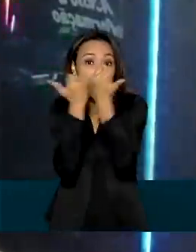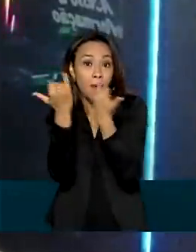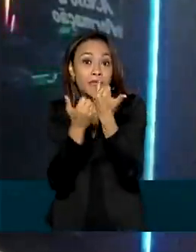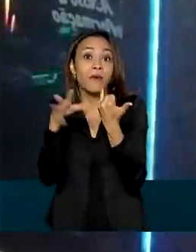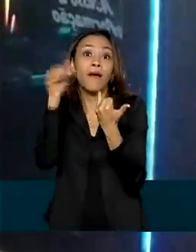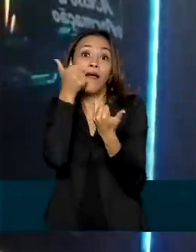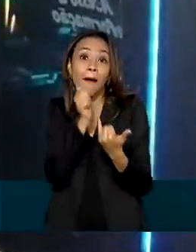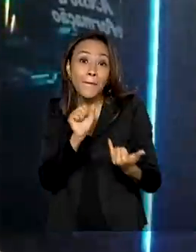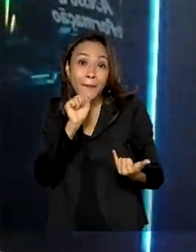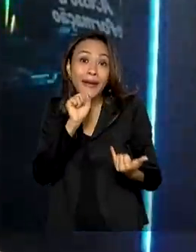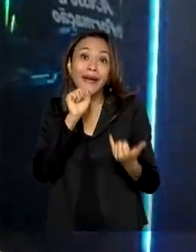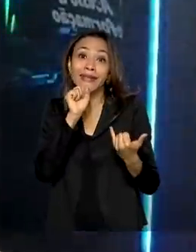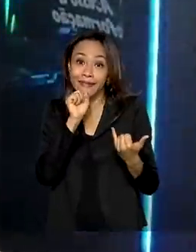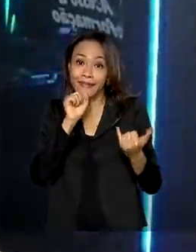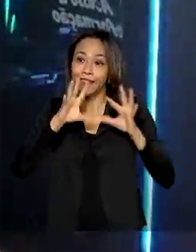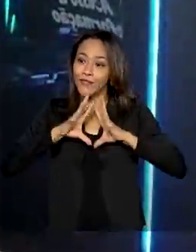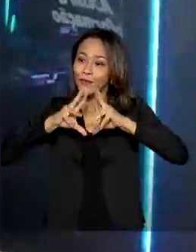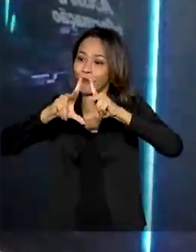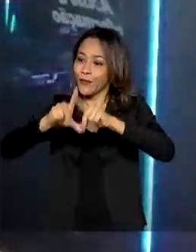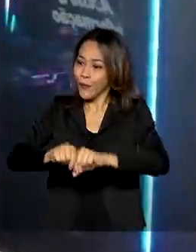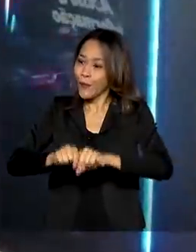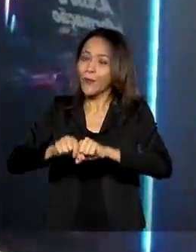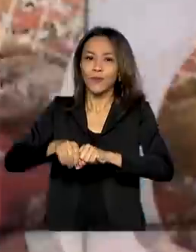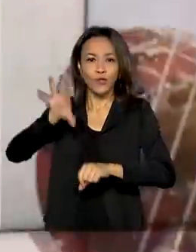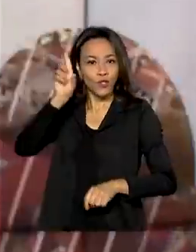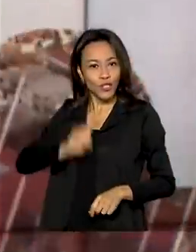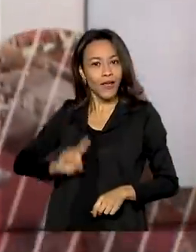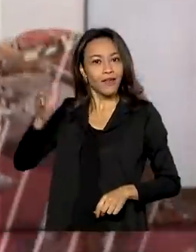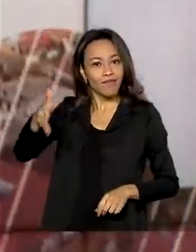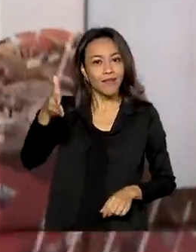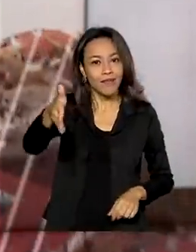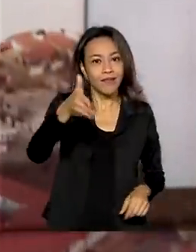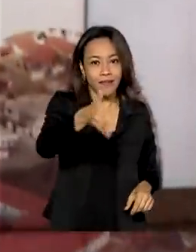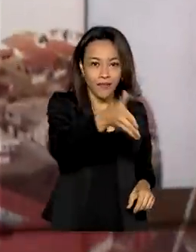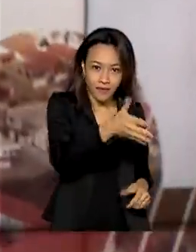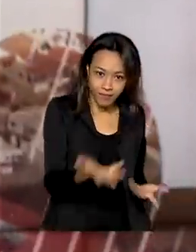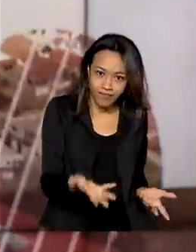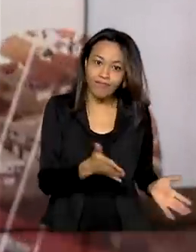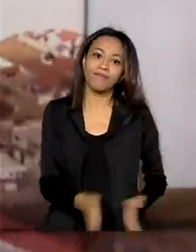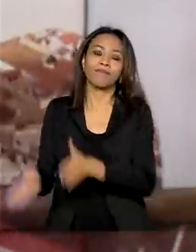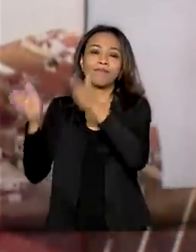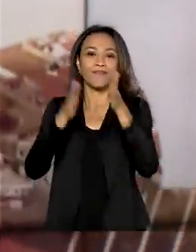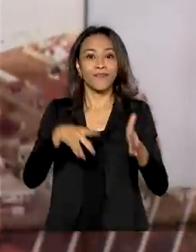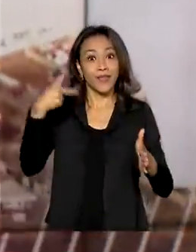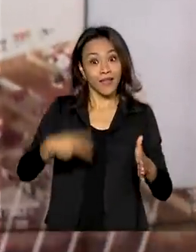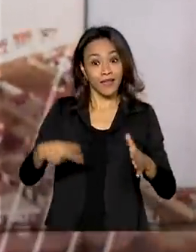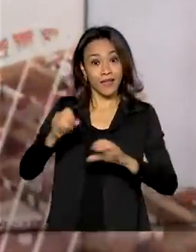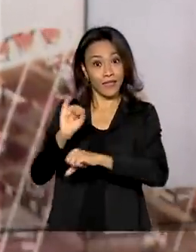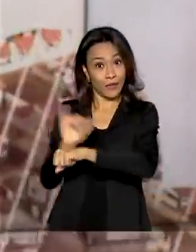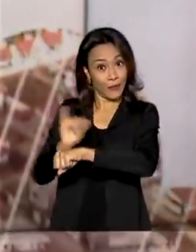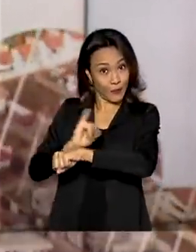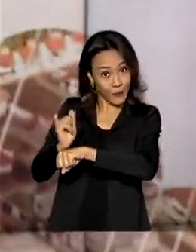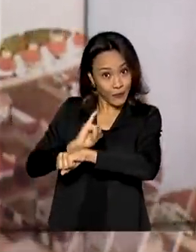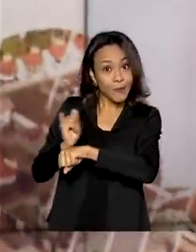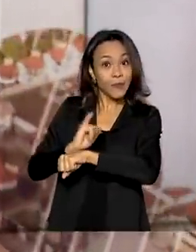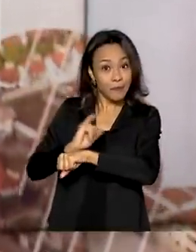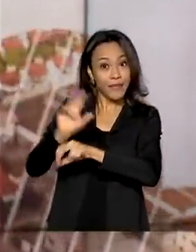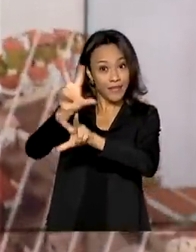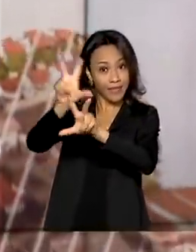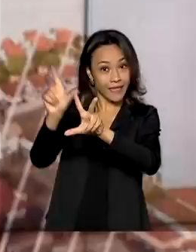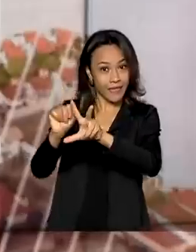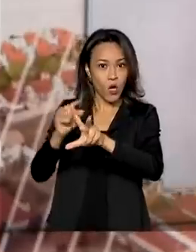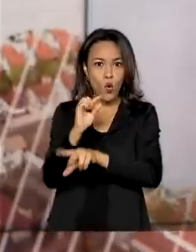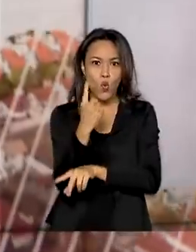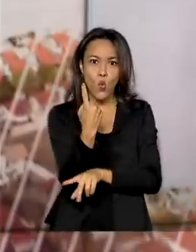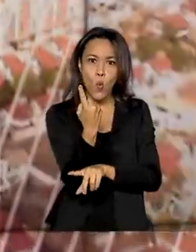direitos, é o que promove o acesso aos outros direitos. O canal da TV Brasil Gov no YouTube atingiu essa semana